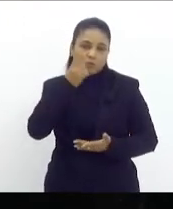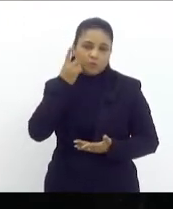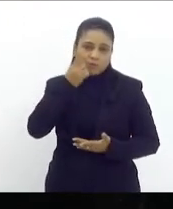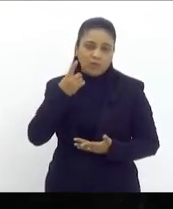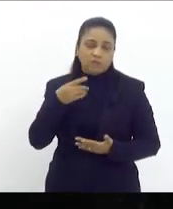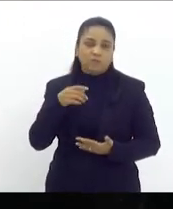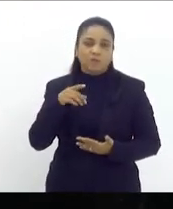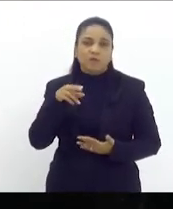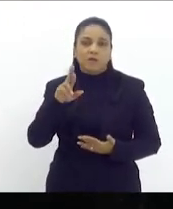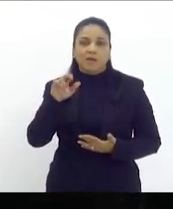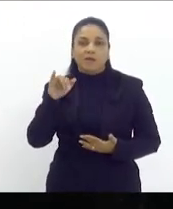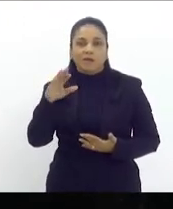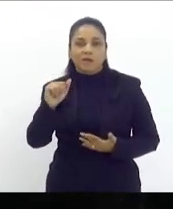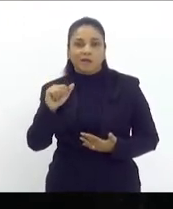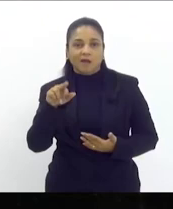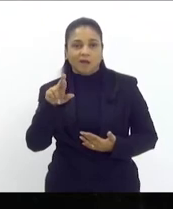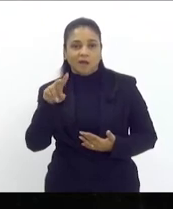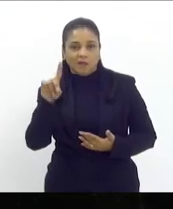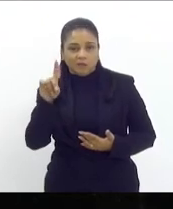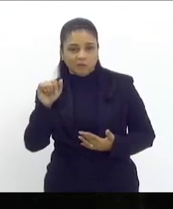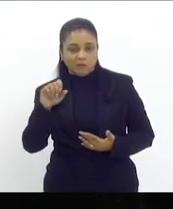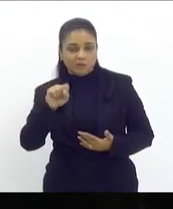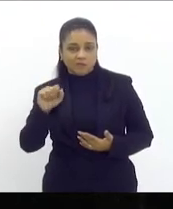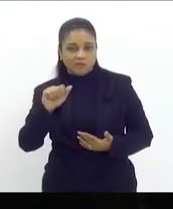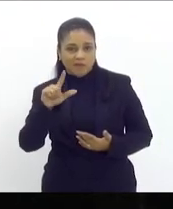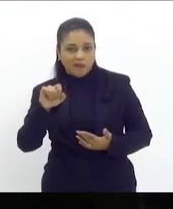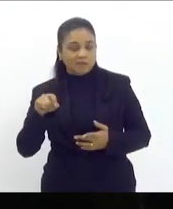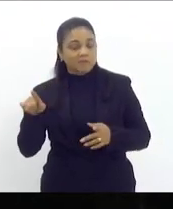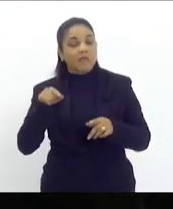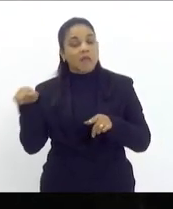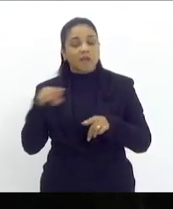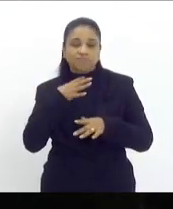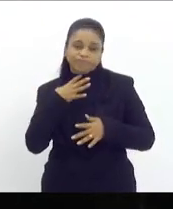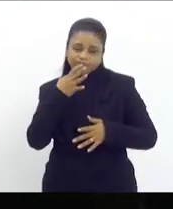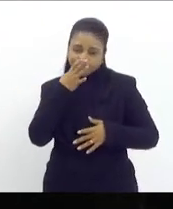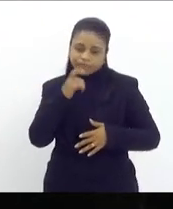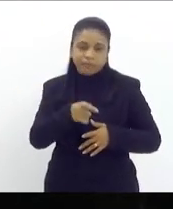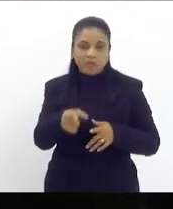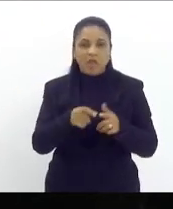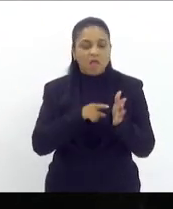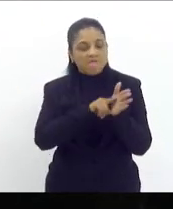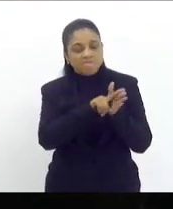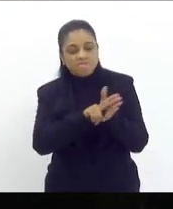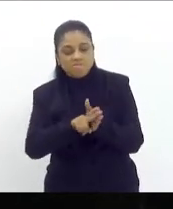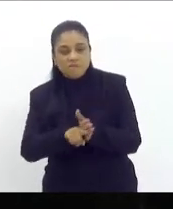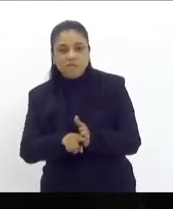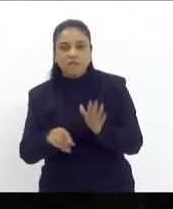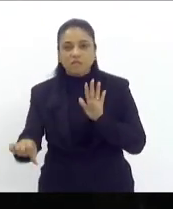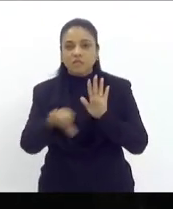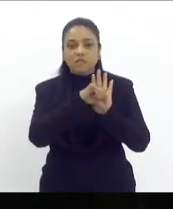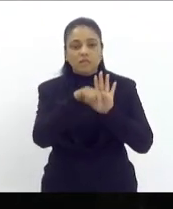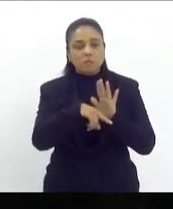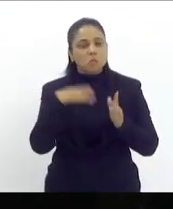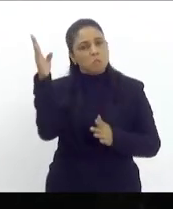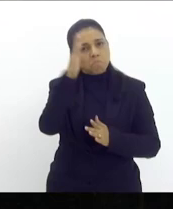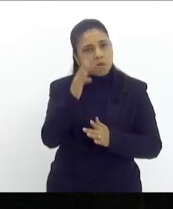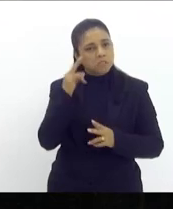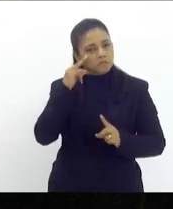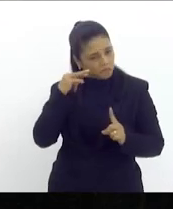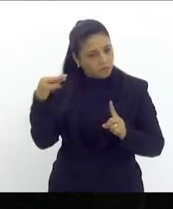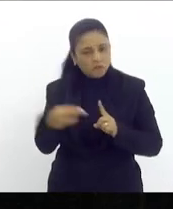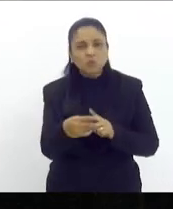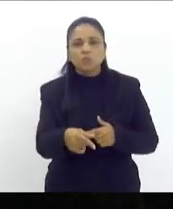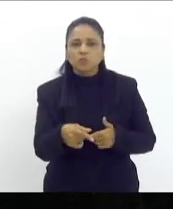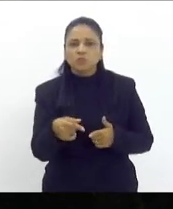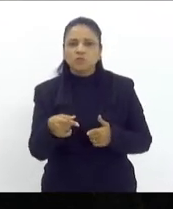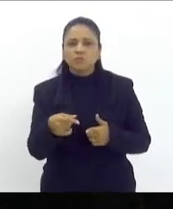que ele era investigado pelos crimes aos quais é investigado e que o Brasil todo viu qual era a sua postura